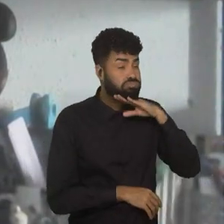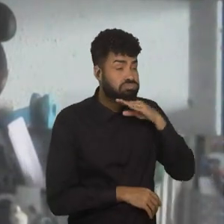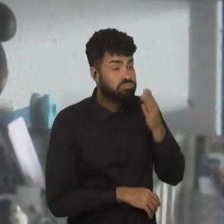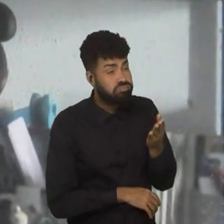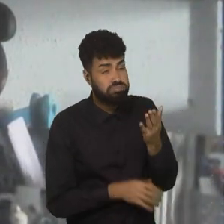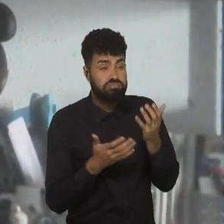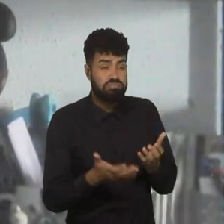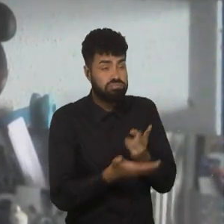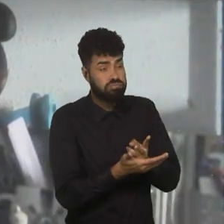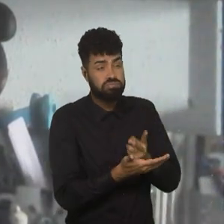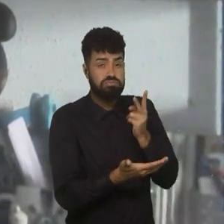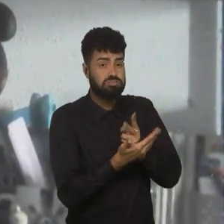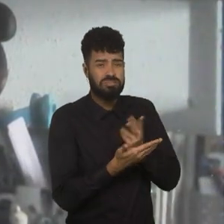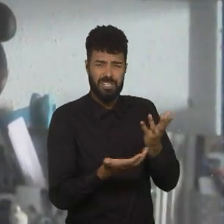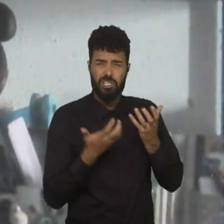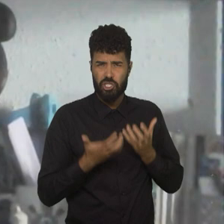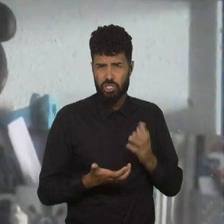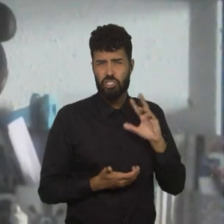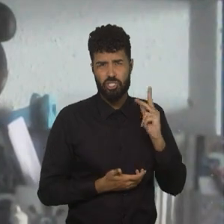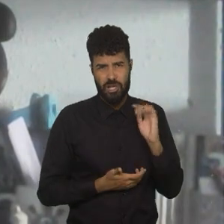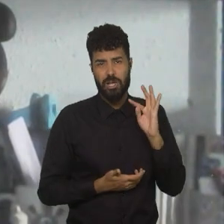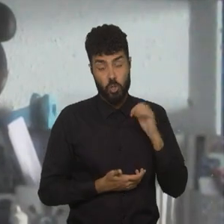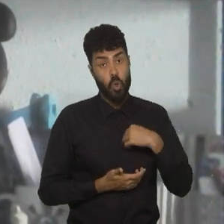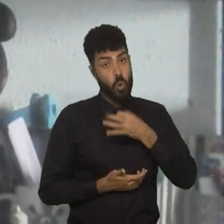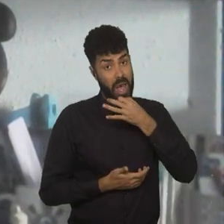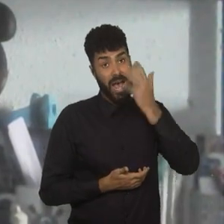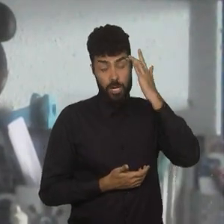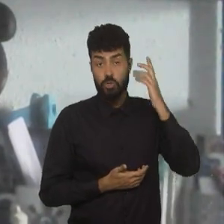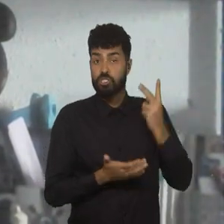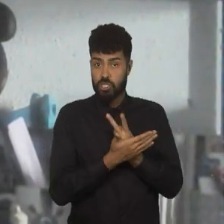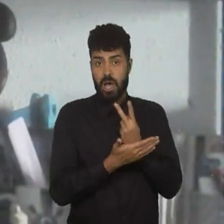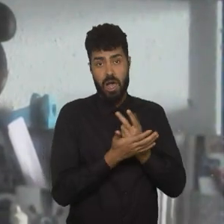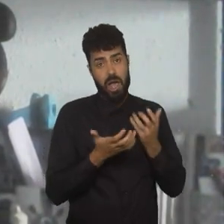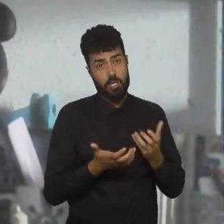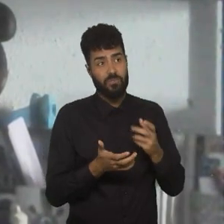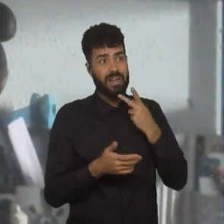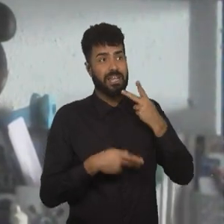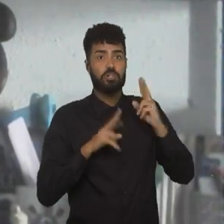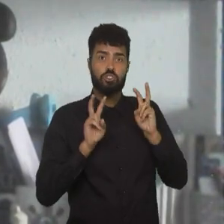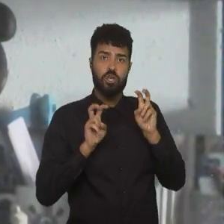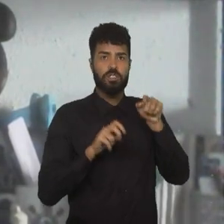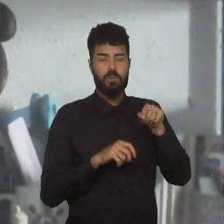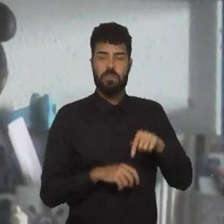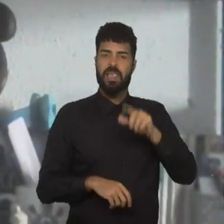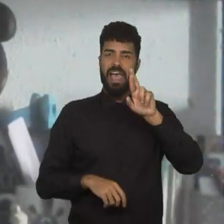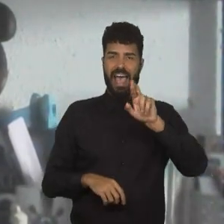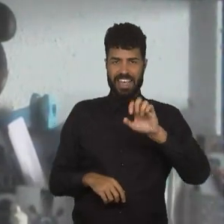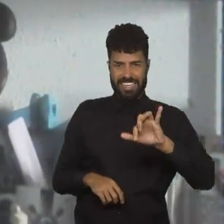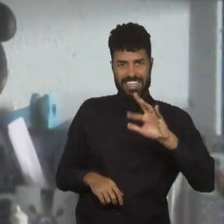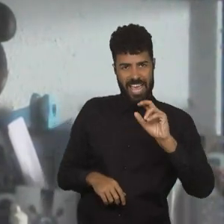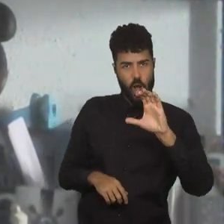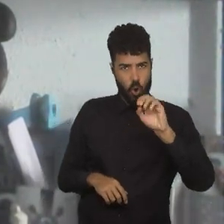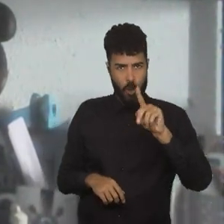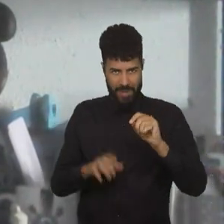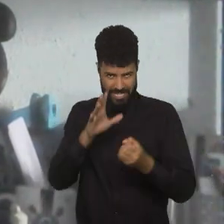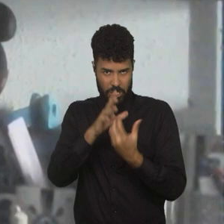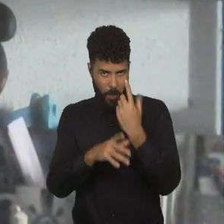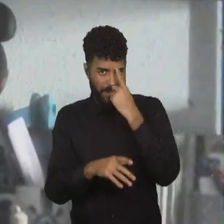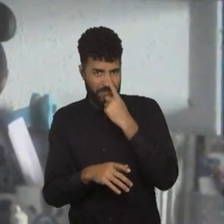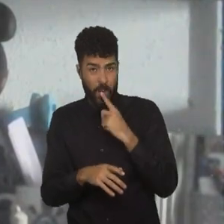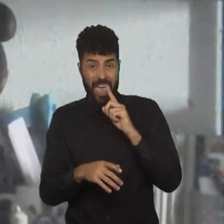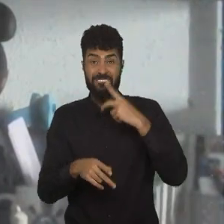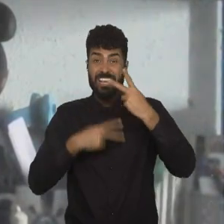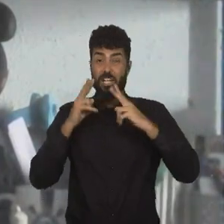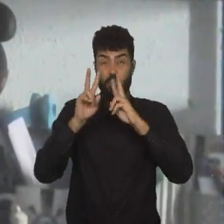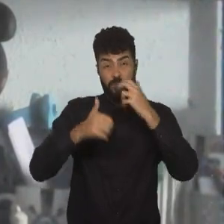e às vezes é chato, eu acho meio chato só falar disso, então o nosso intuito com a Rainha da Copa, é falar sobre o futebol das meninas, elas